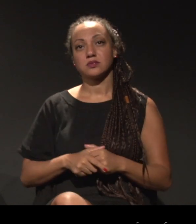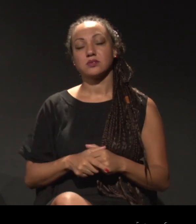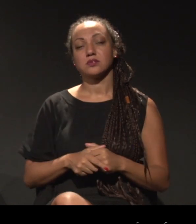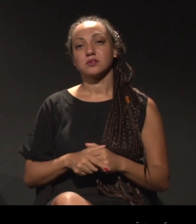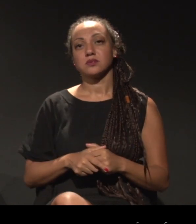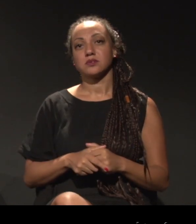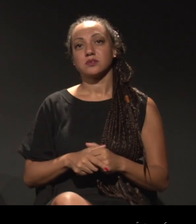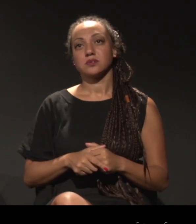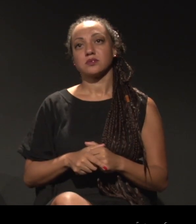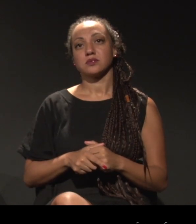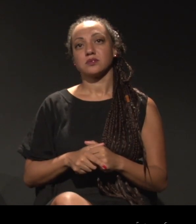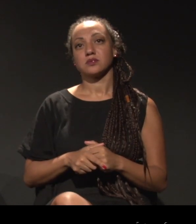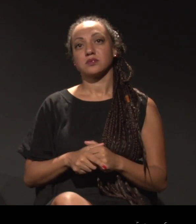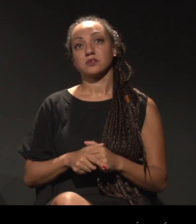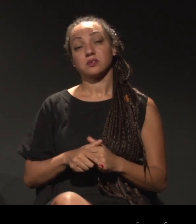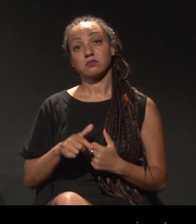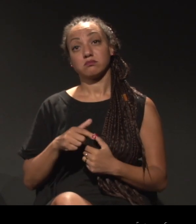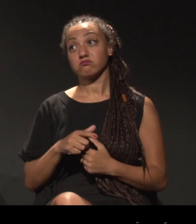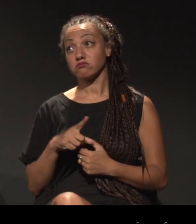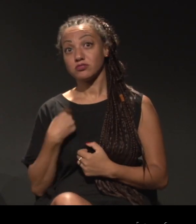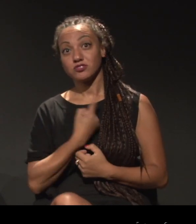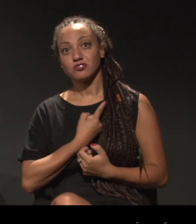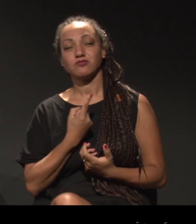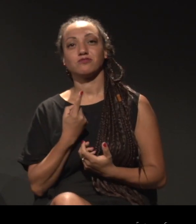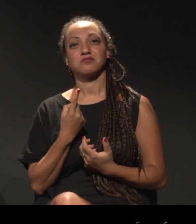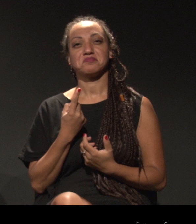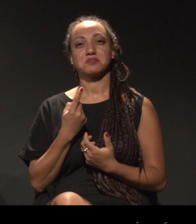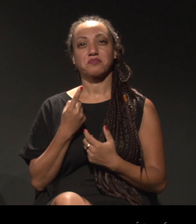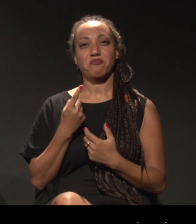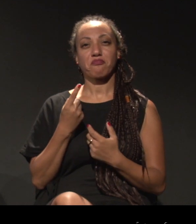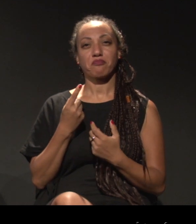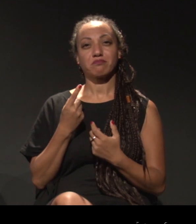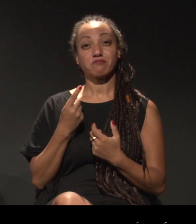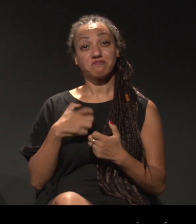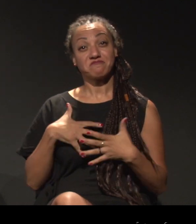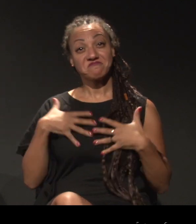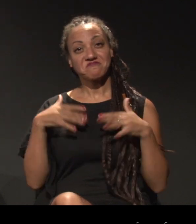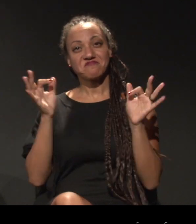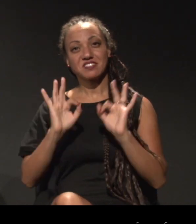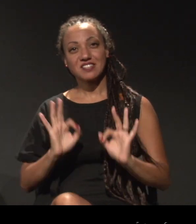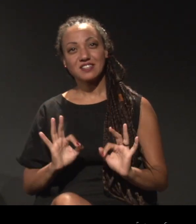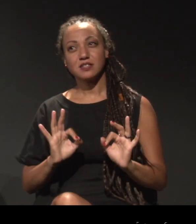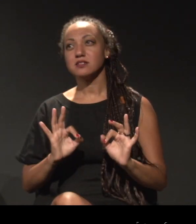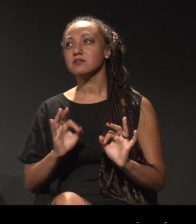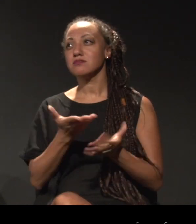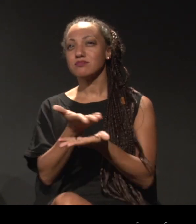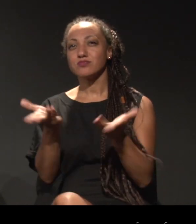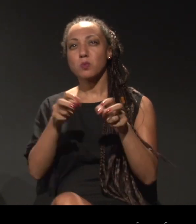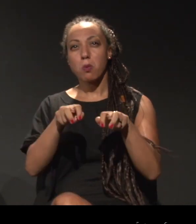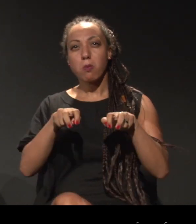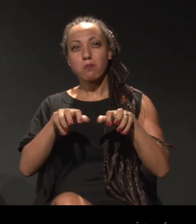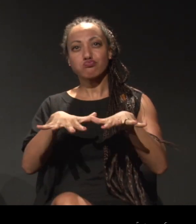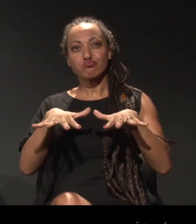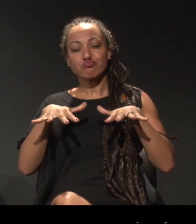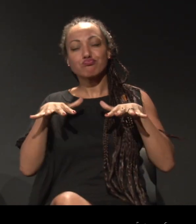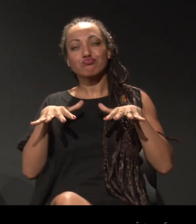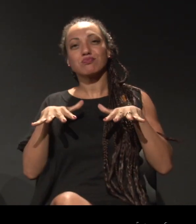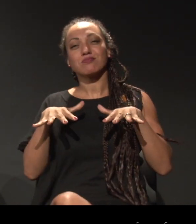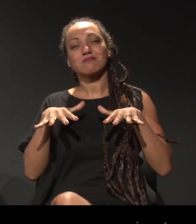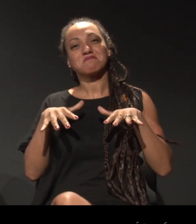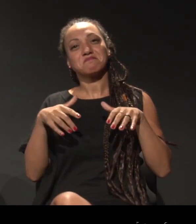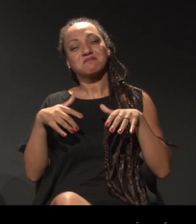Estamos muito, muito felizes com essa casa cheia, algo para se celebrar,